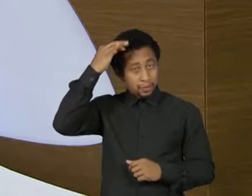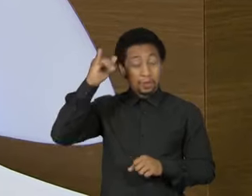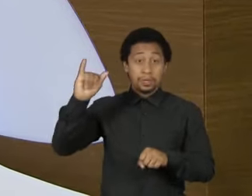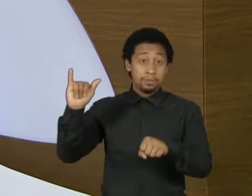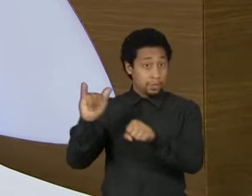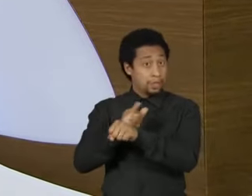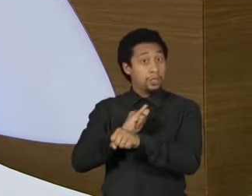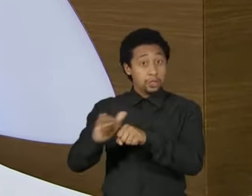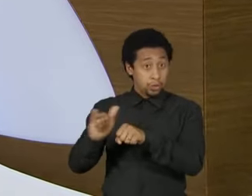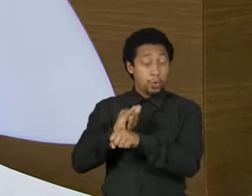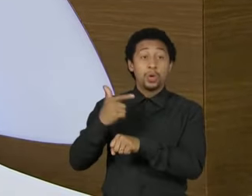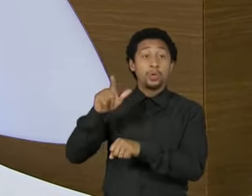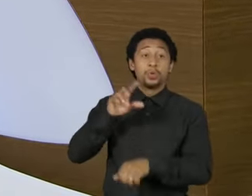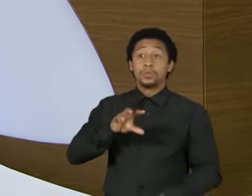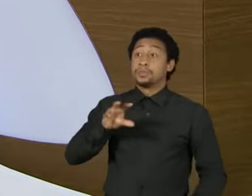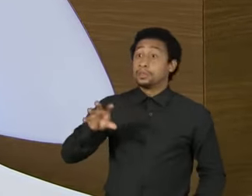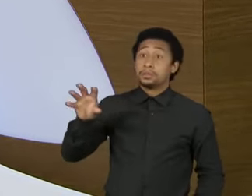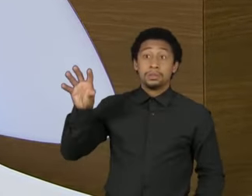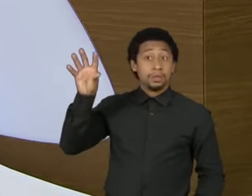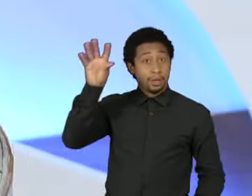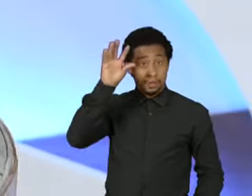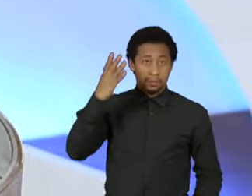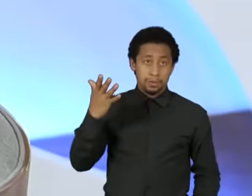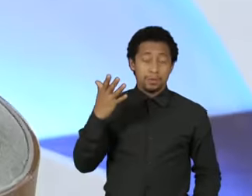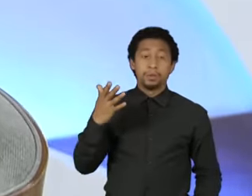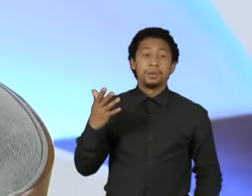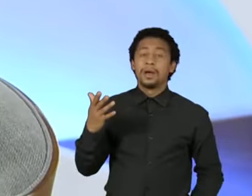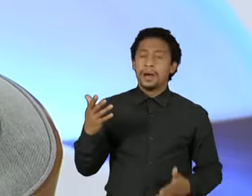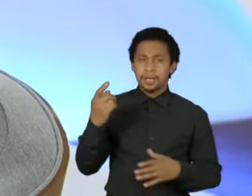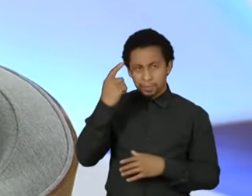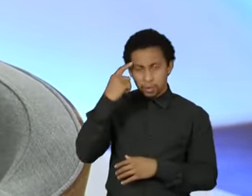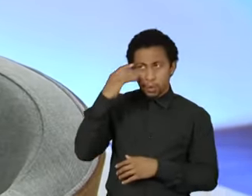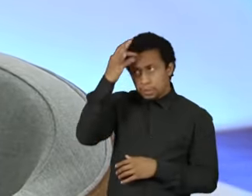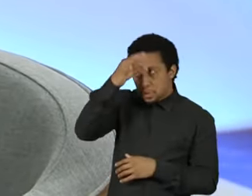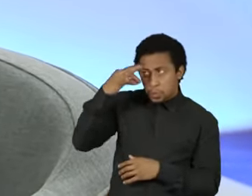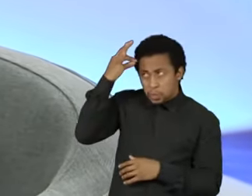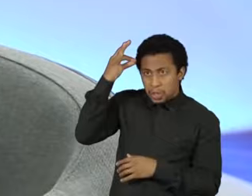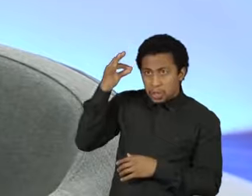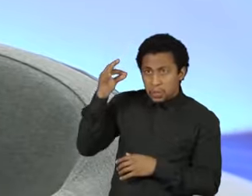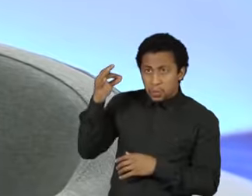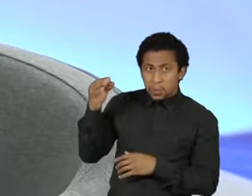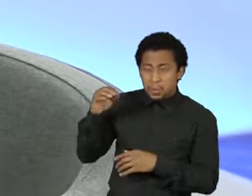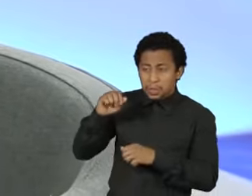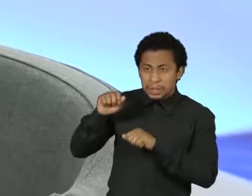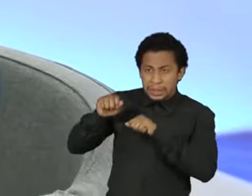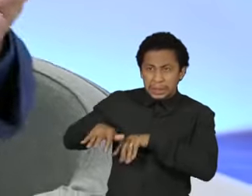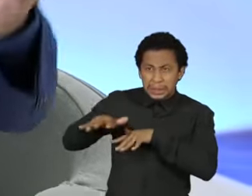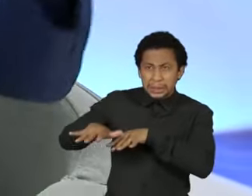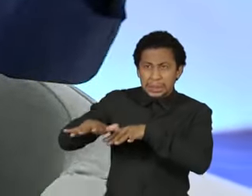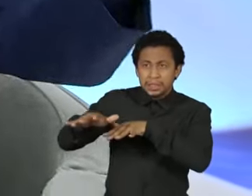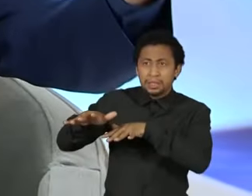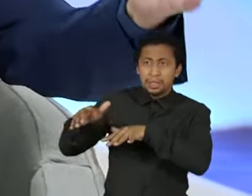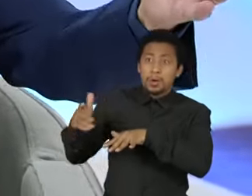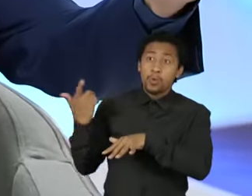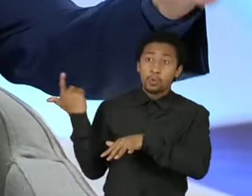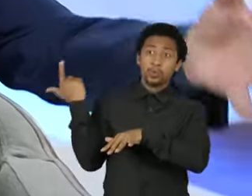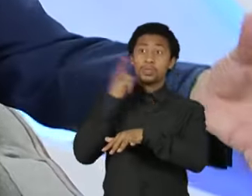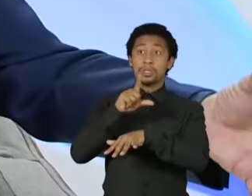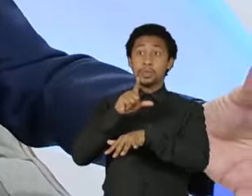vários estados simultaneamente. Se desse certo no Espírito Santo, ia em frente. Não sei se vocês se lembram, o Estado de São Paulo